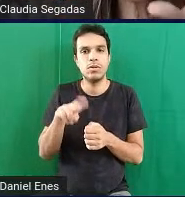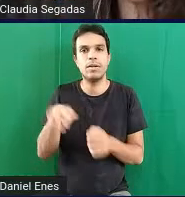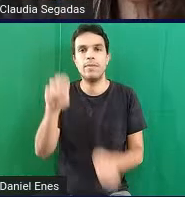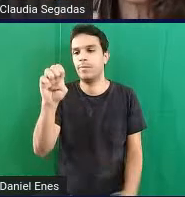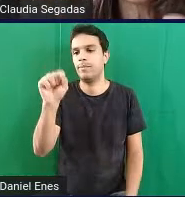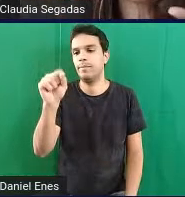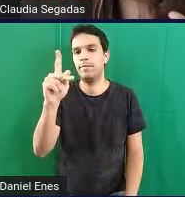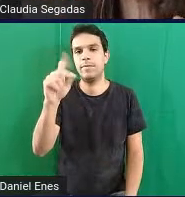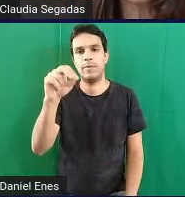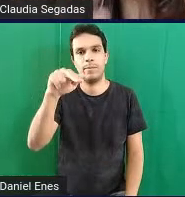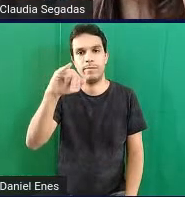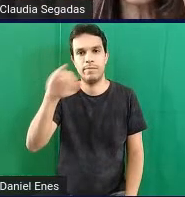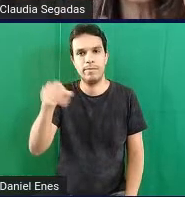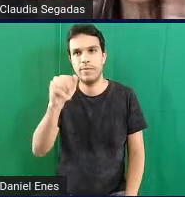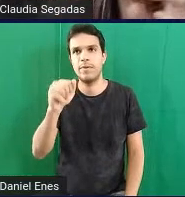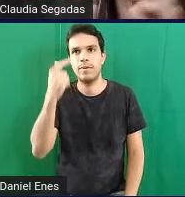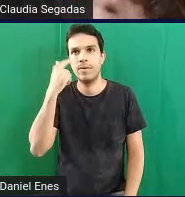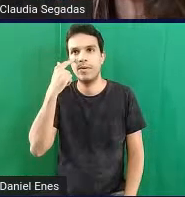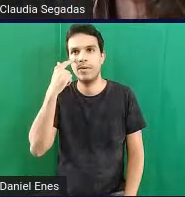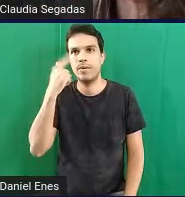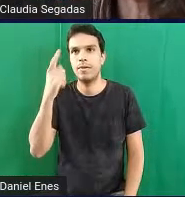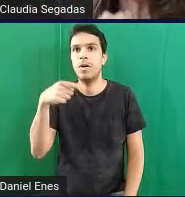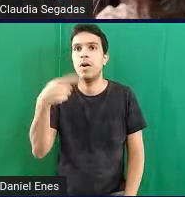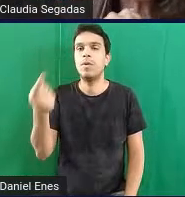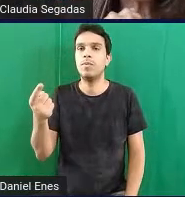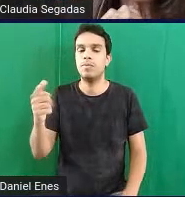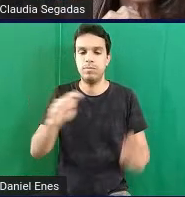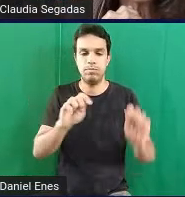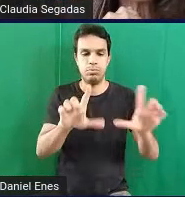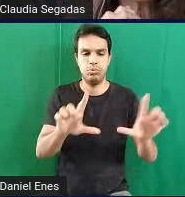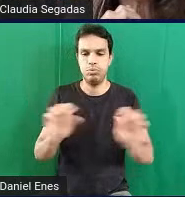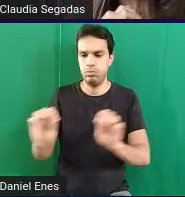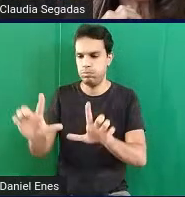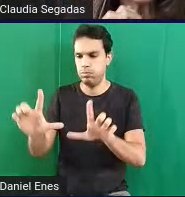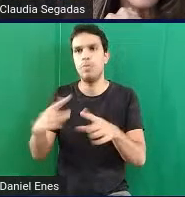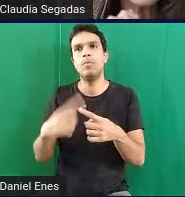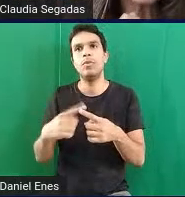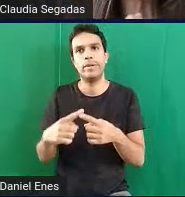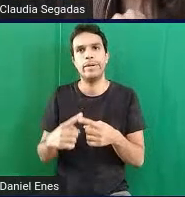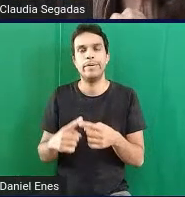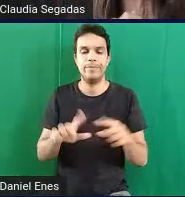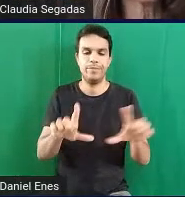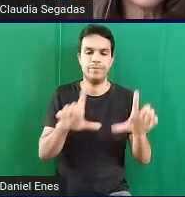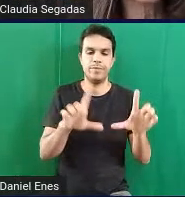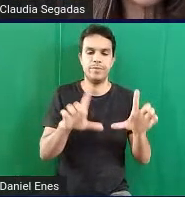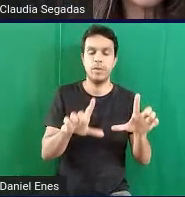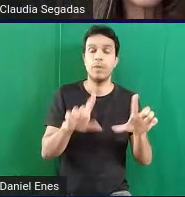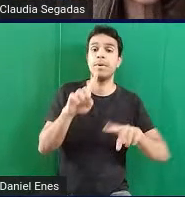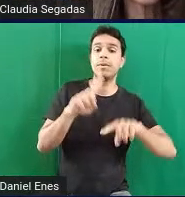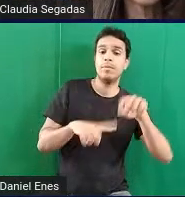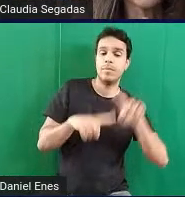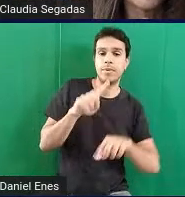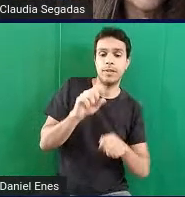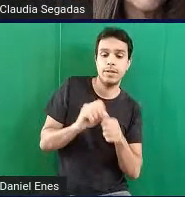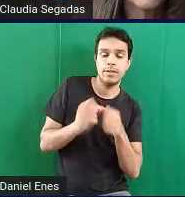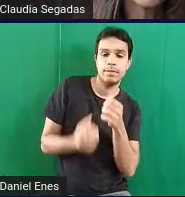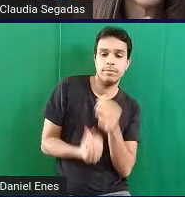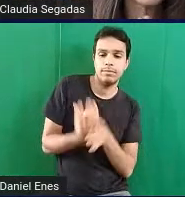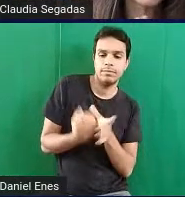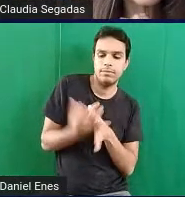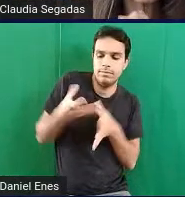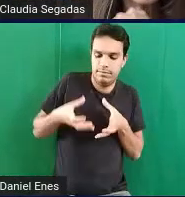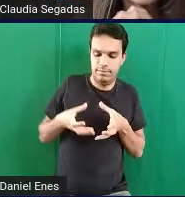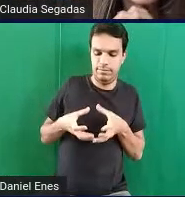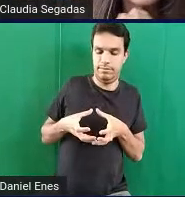coloquei uma figura ao lado da outra uma das figuras foi o material que foi criado pelo grupo